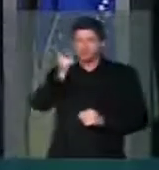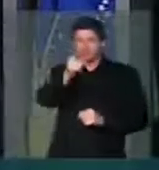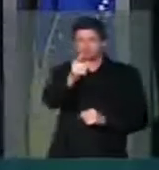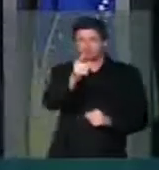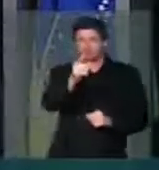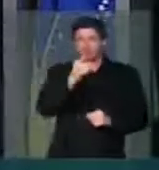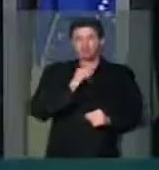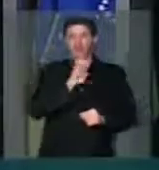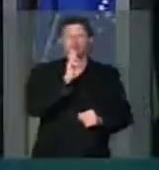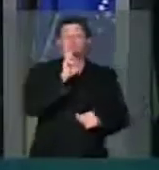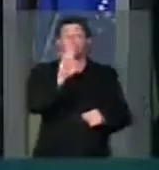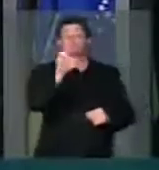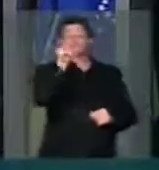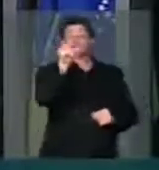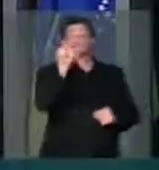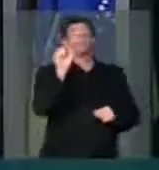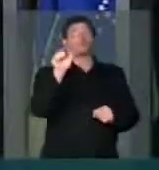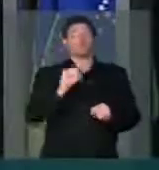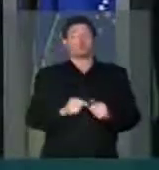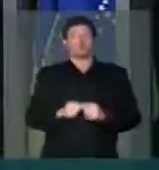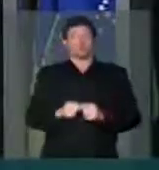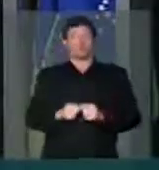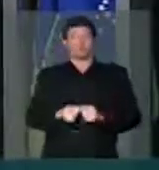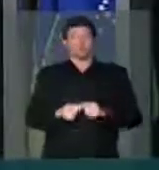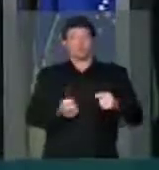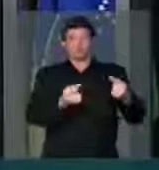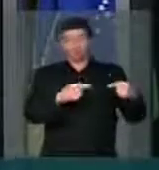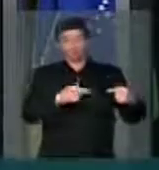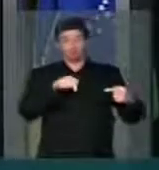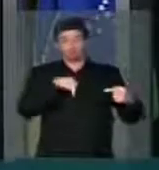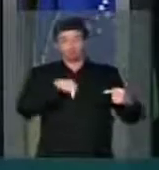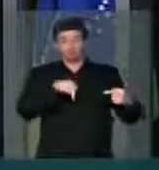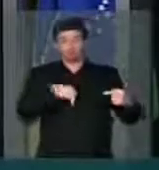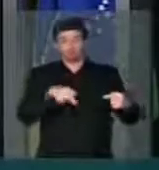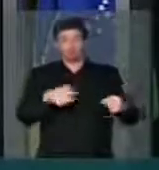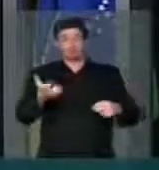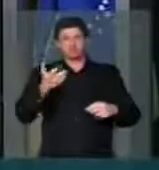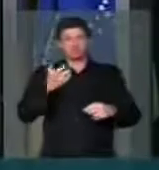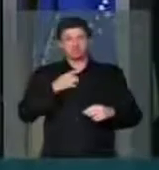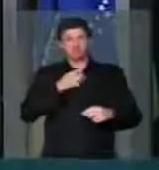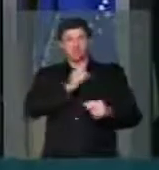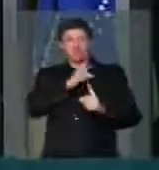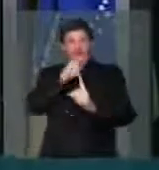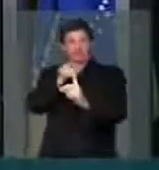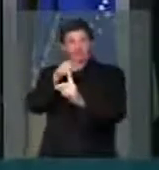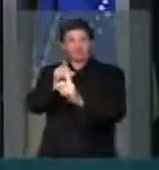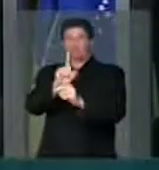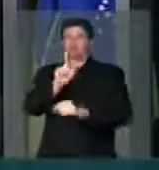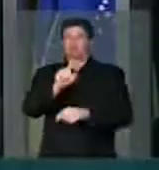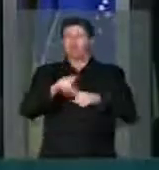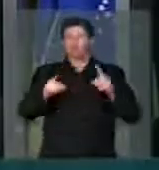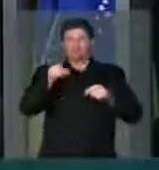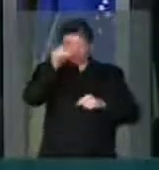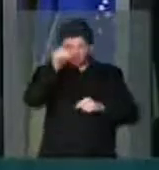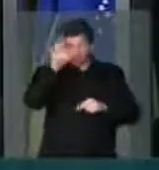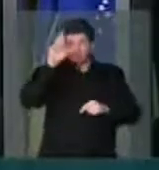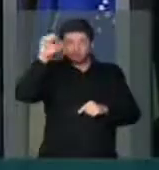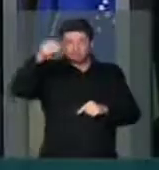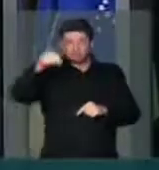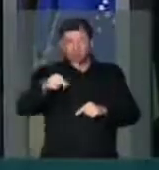eu quero lhe responder dizendo o seguinte, a oposição não quer atemorizá-la. Agora, a senhora sim,